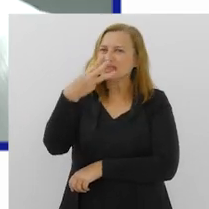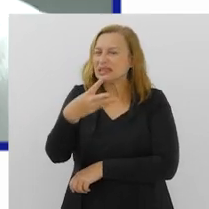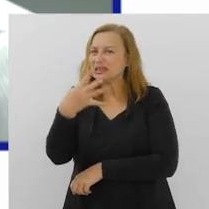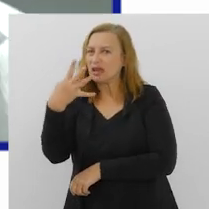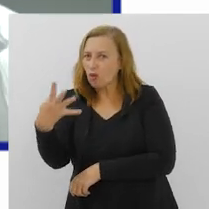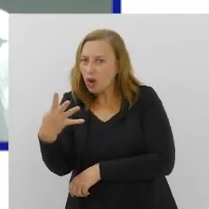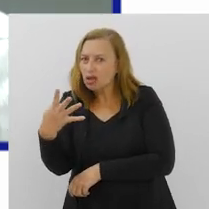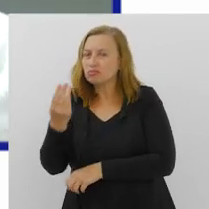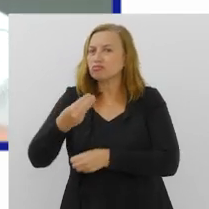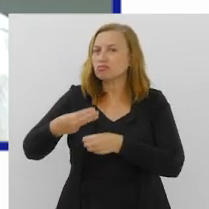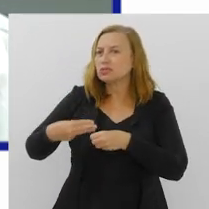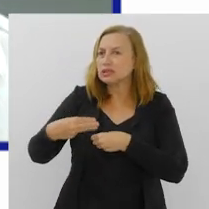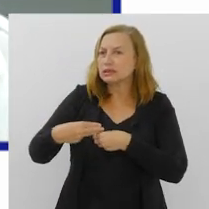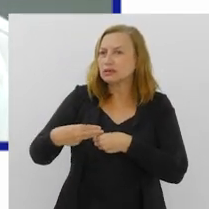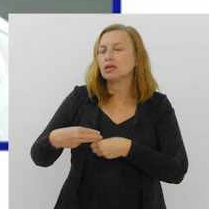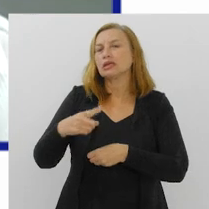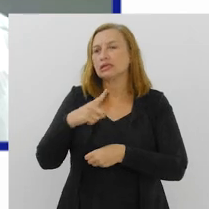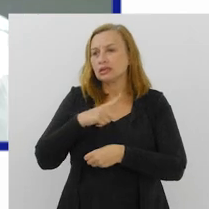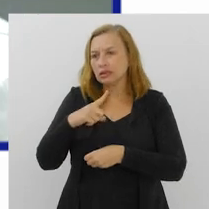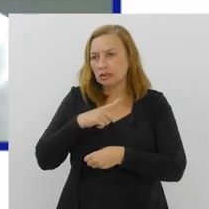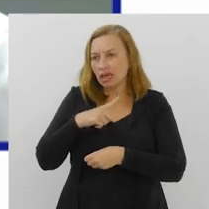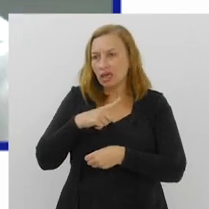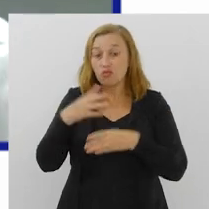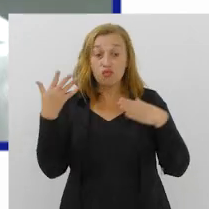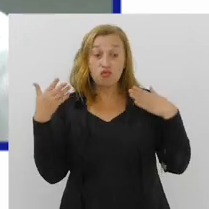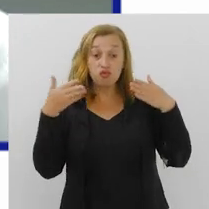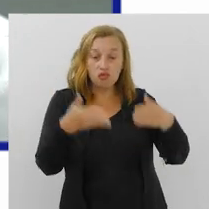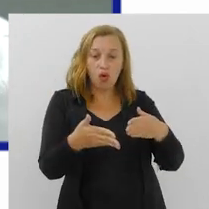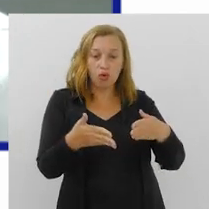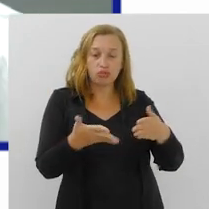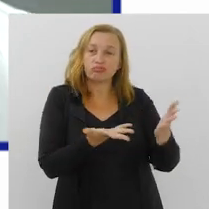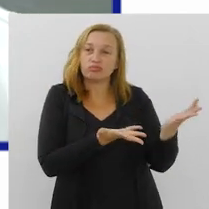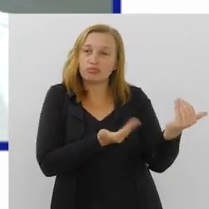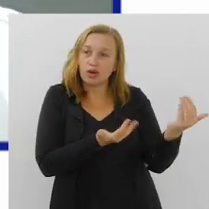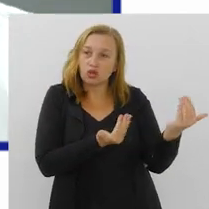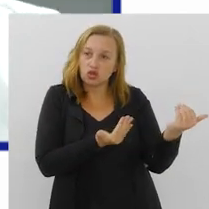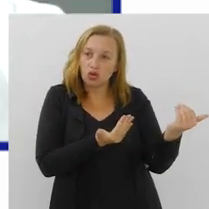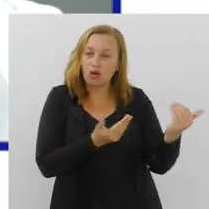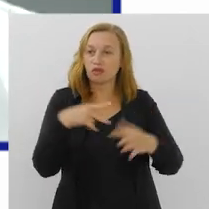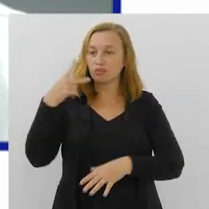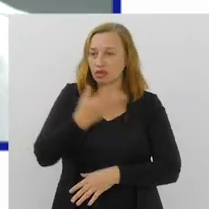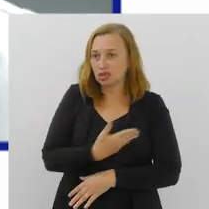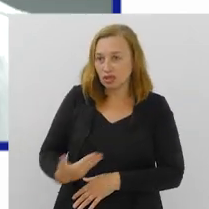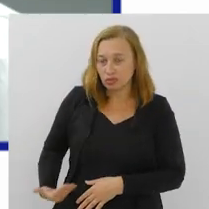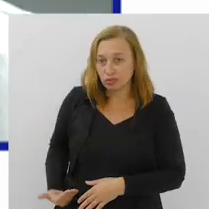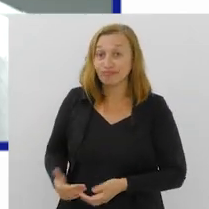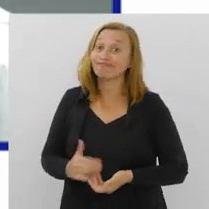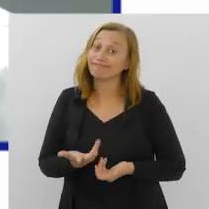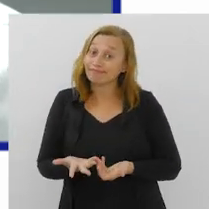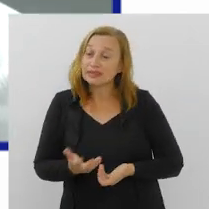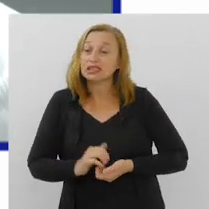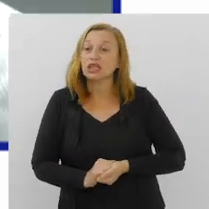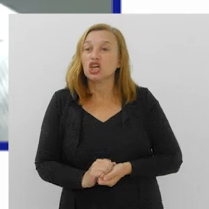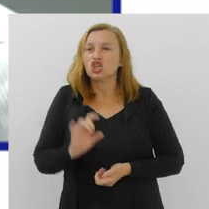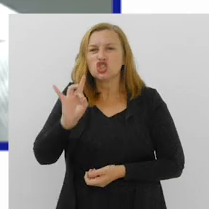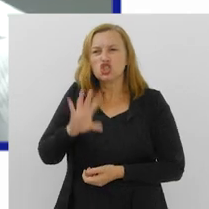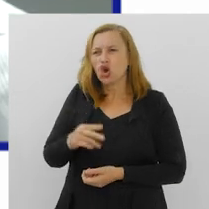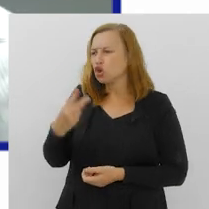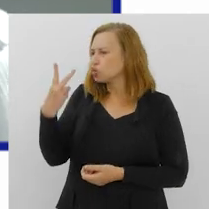apenas 34 municípios têm uma pasta voltada exclusivamente para as políticas públicas da juventude.